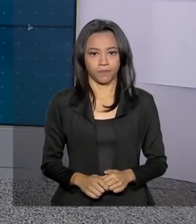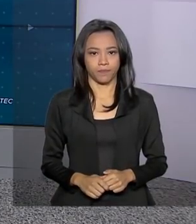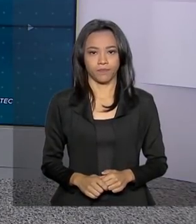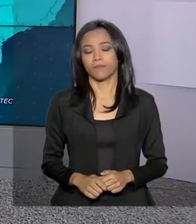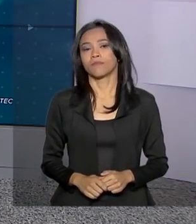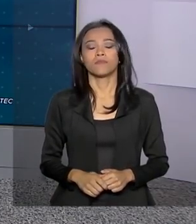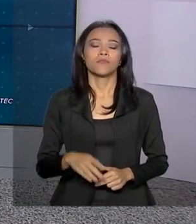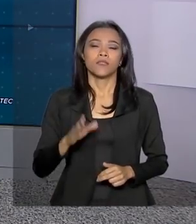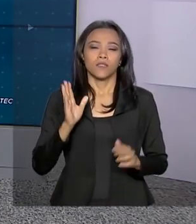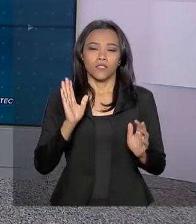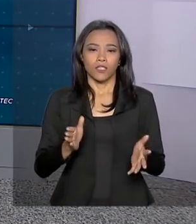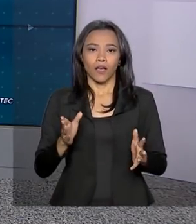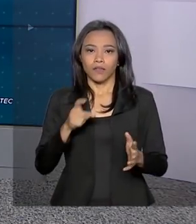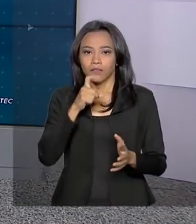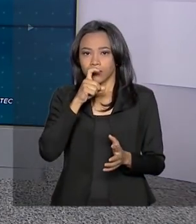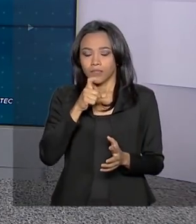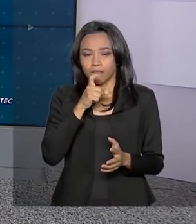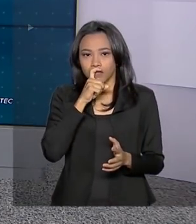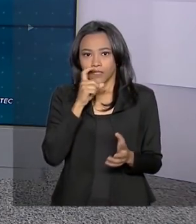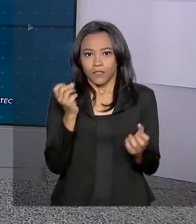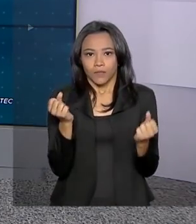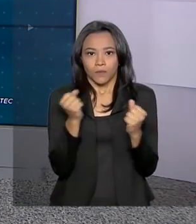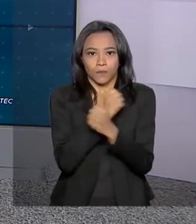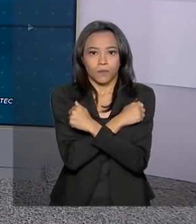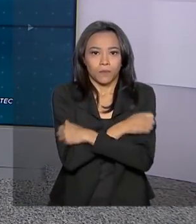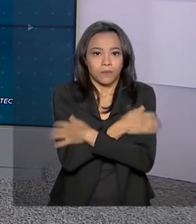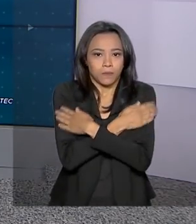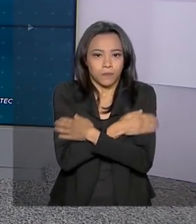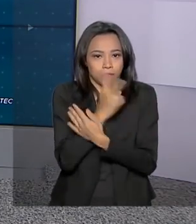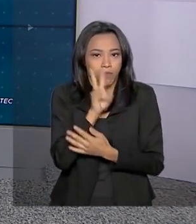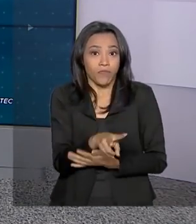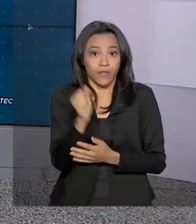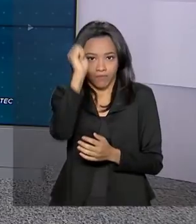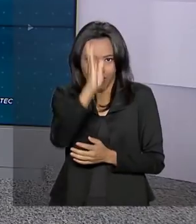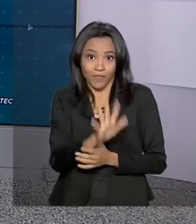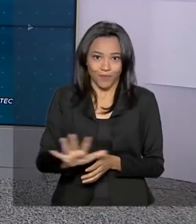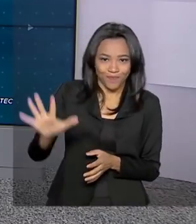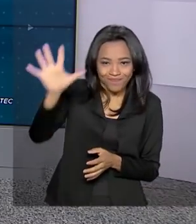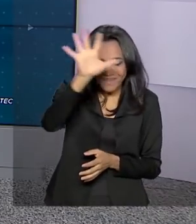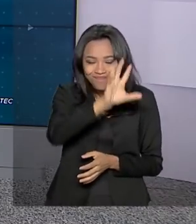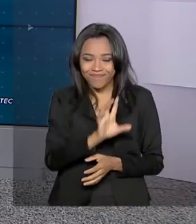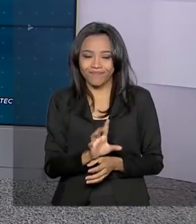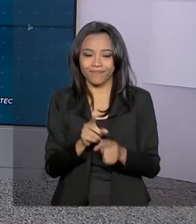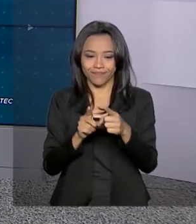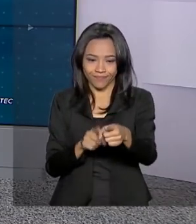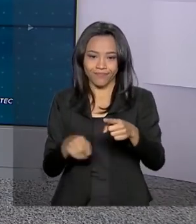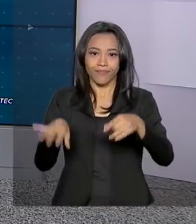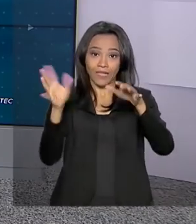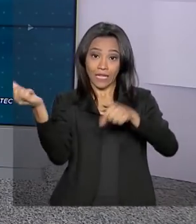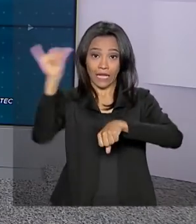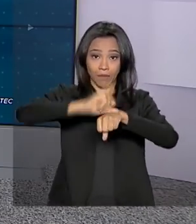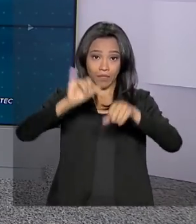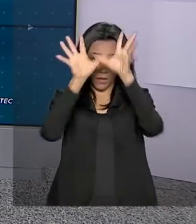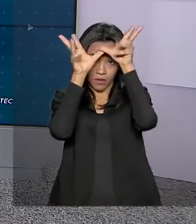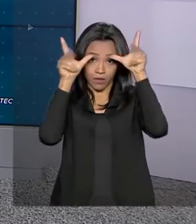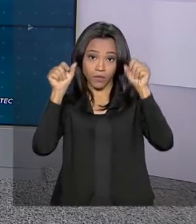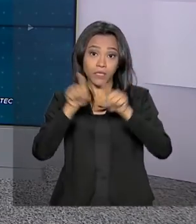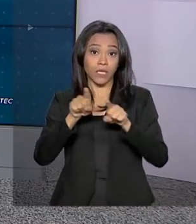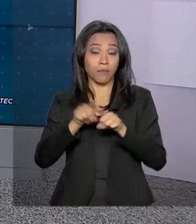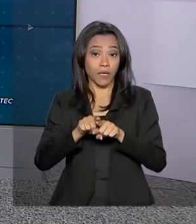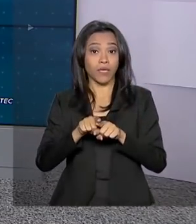Estamos no inverno, vamos então ao nosso mapa. Bom, em Rio Branco e Campo Grande,